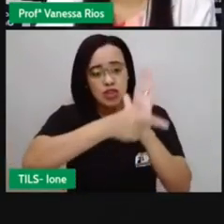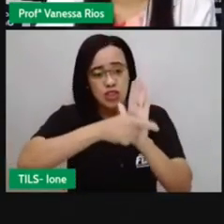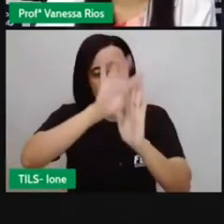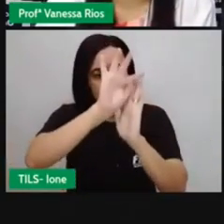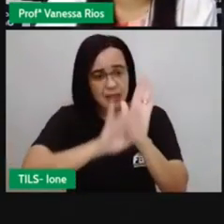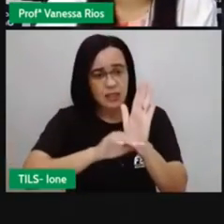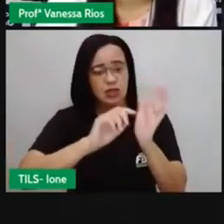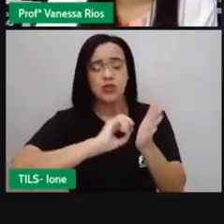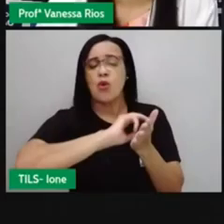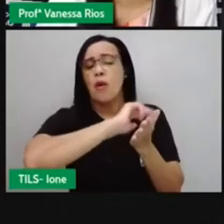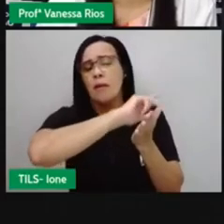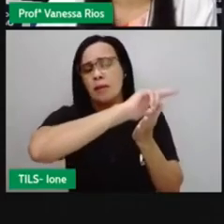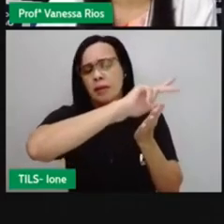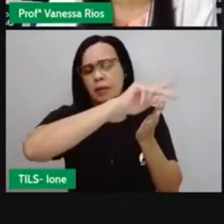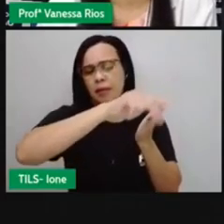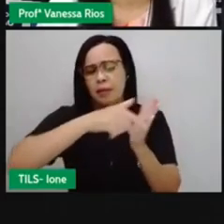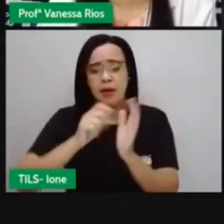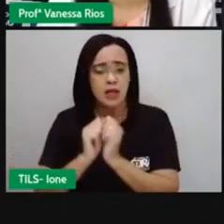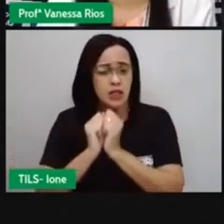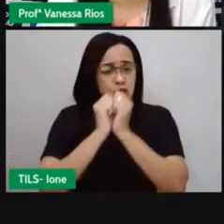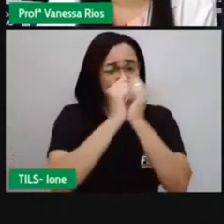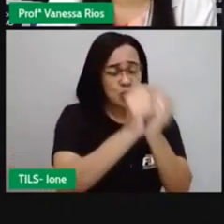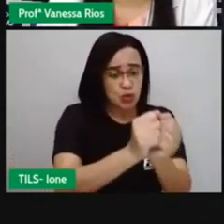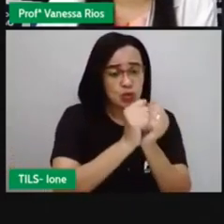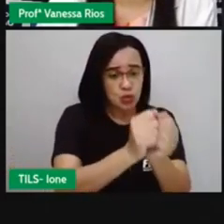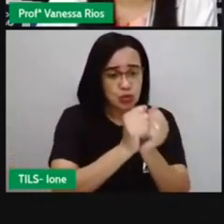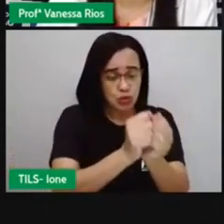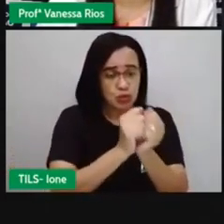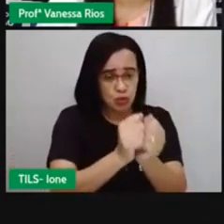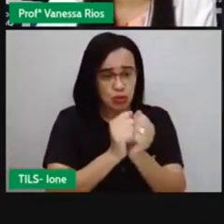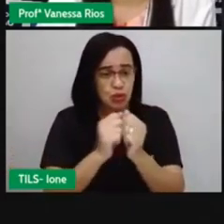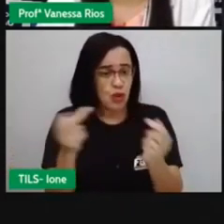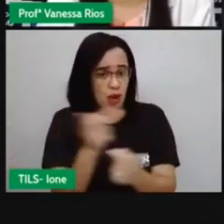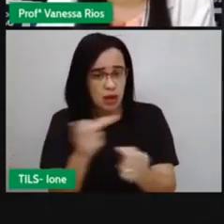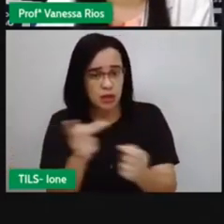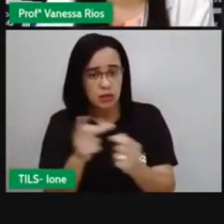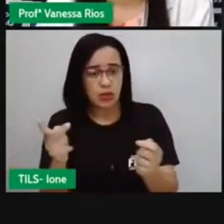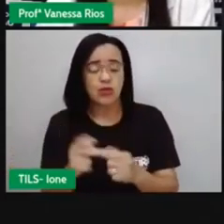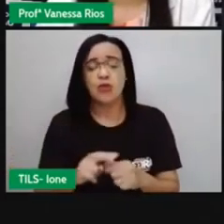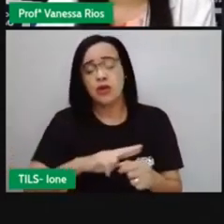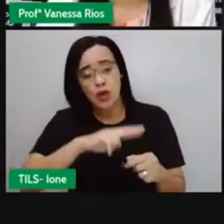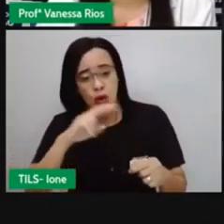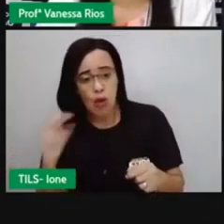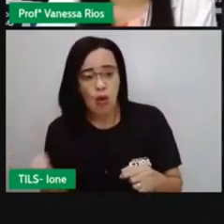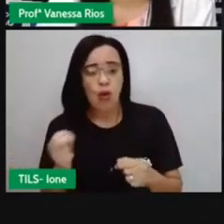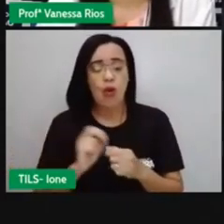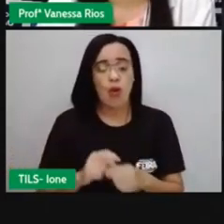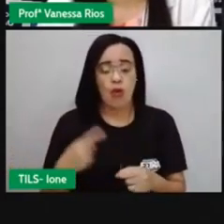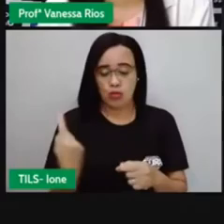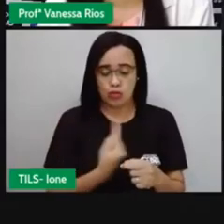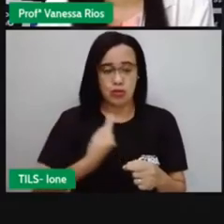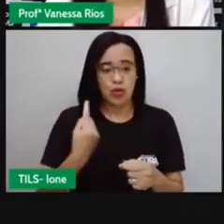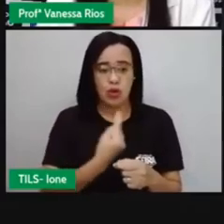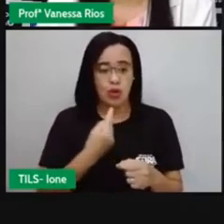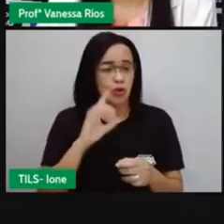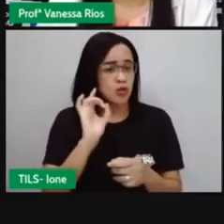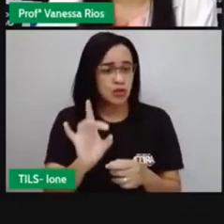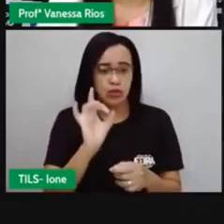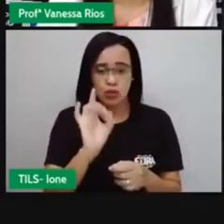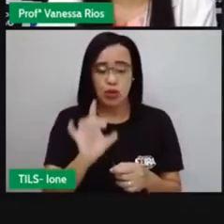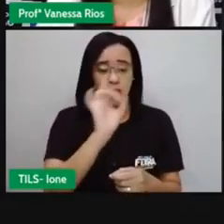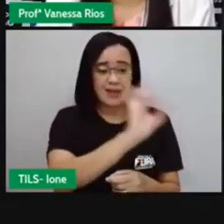juntos, né? A linguagem verbal e não verbal juntos ou também de forma isolada, né? Cada um